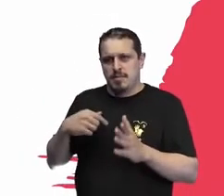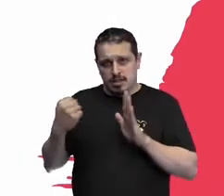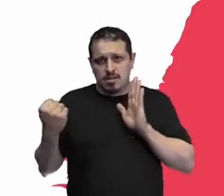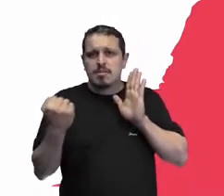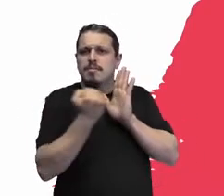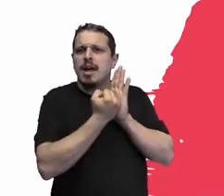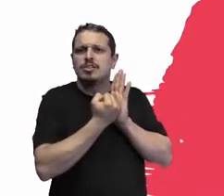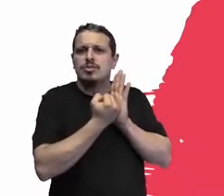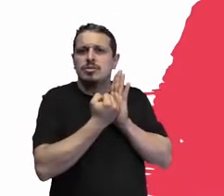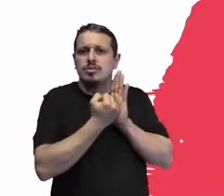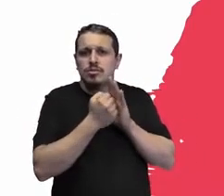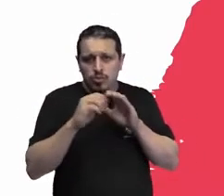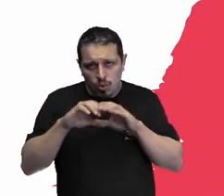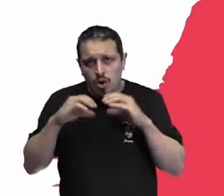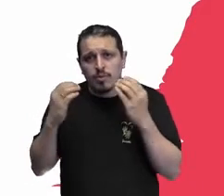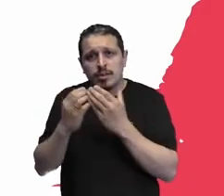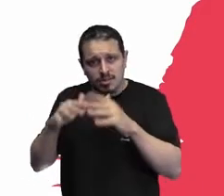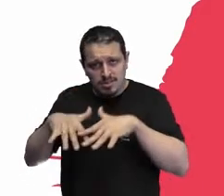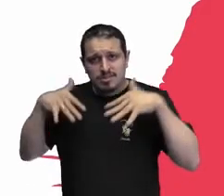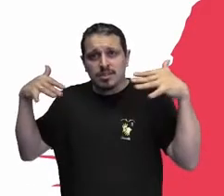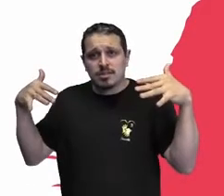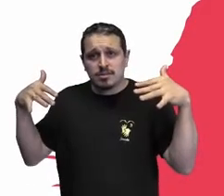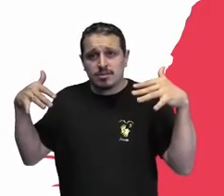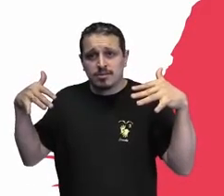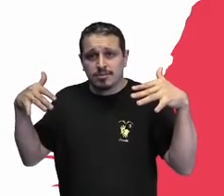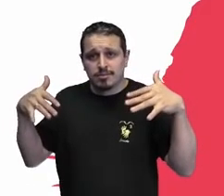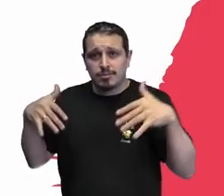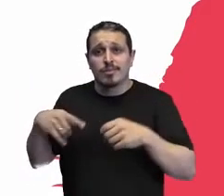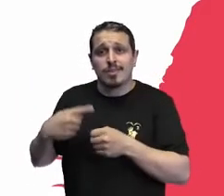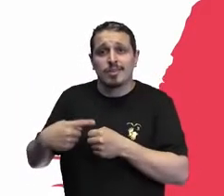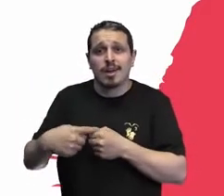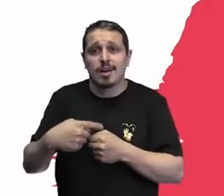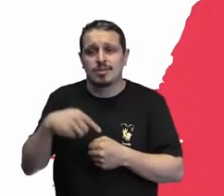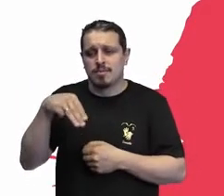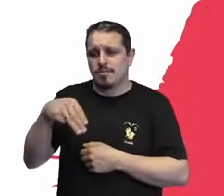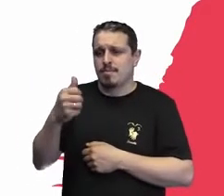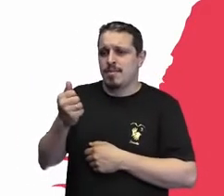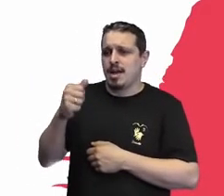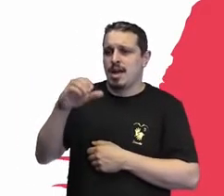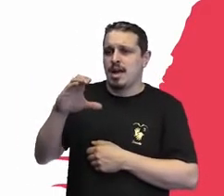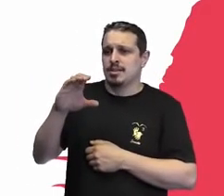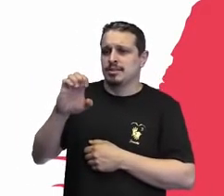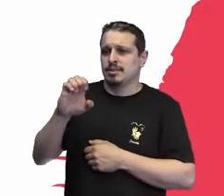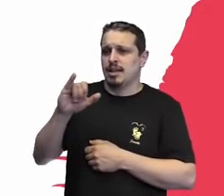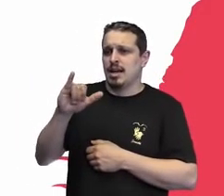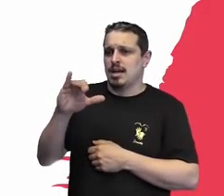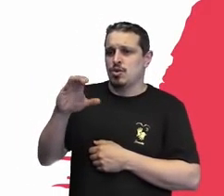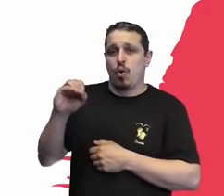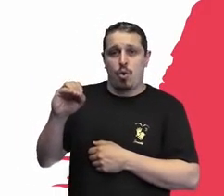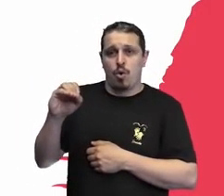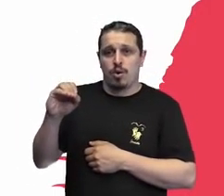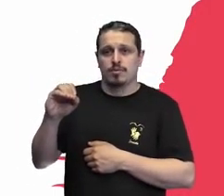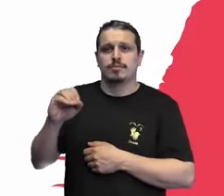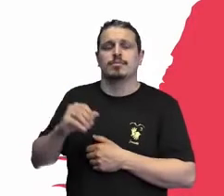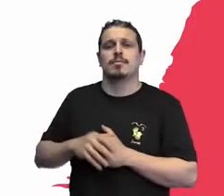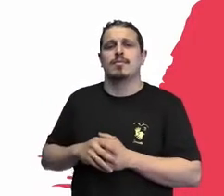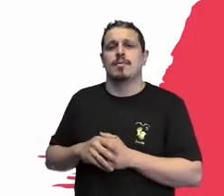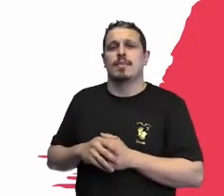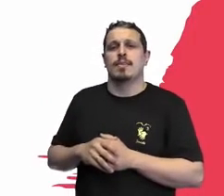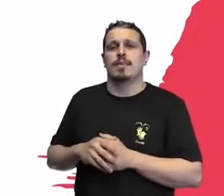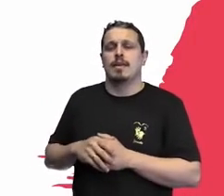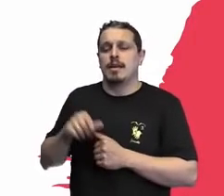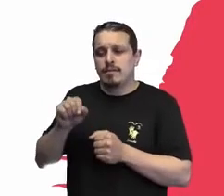Síndrome de Down, em Maceió, em 2017. Já era o segundo que eu participava. No primeiro não tinha quase ninguém me ouvindo. E no